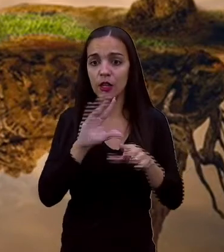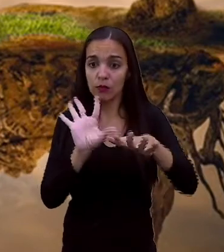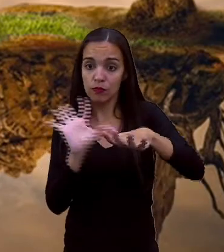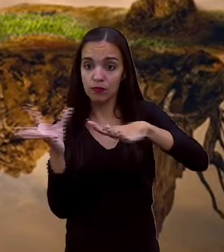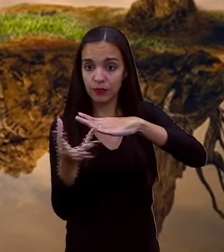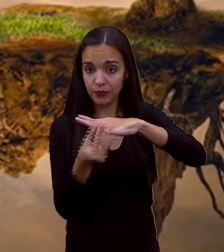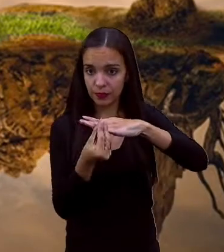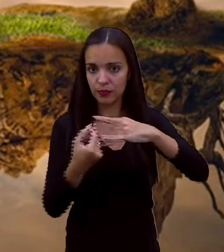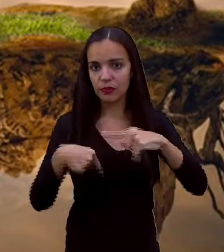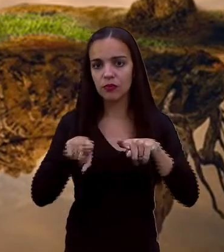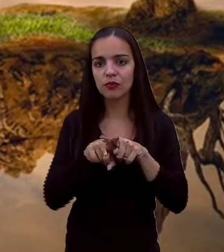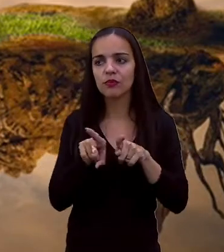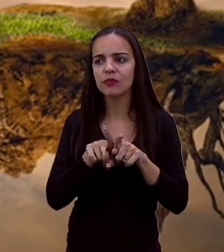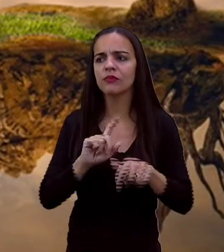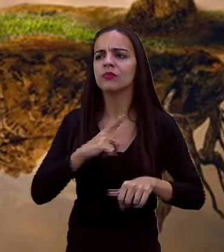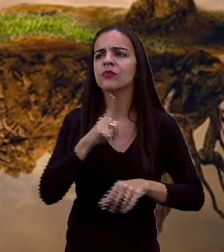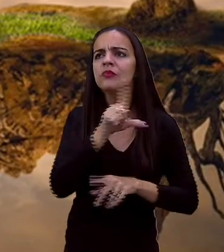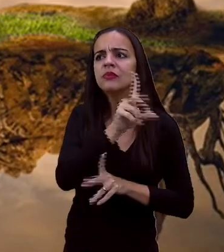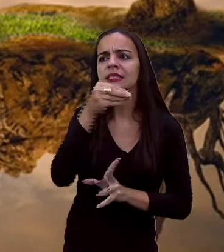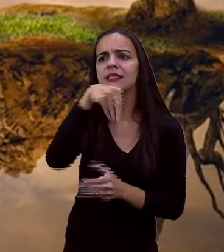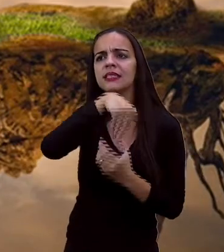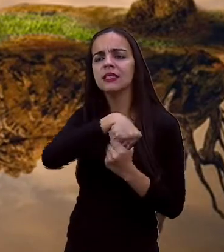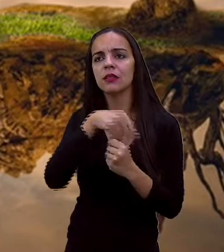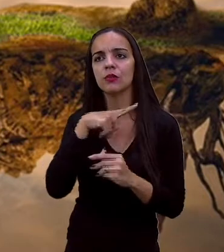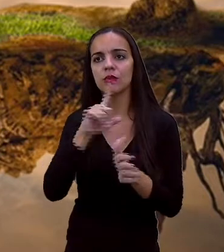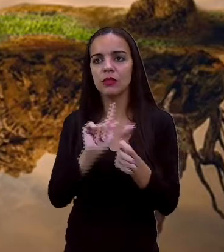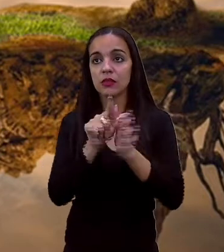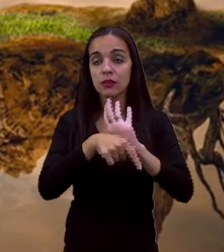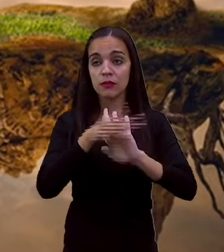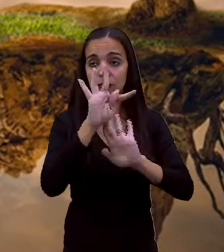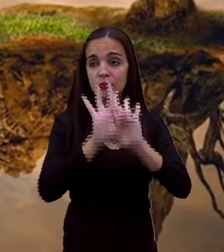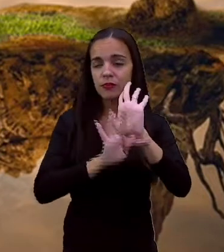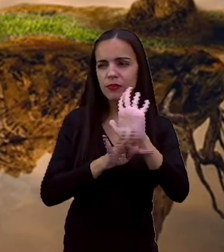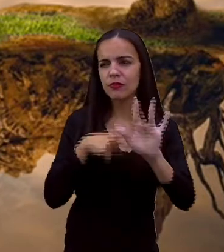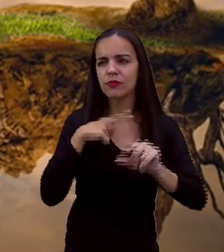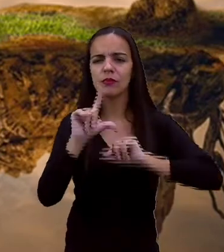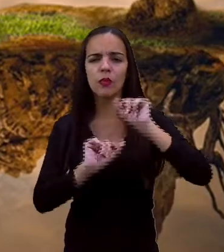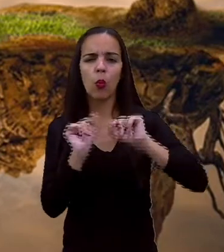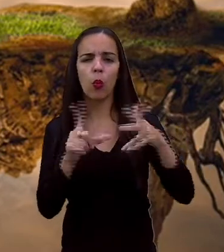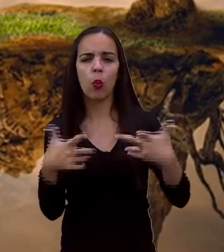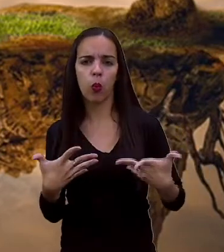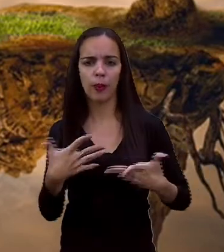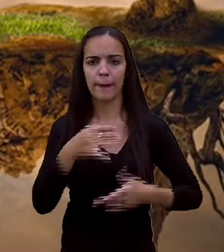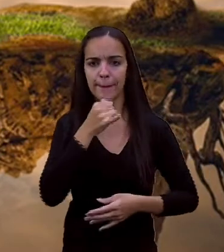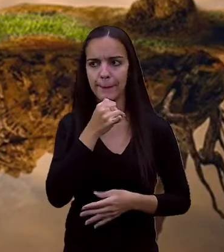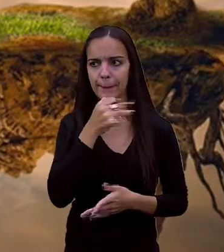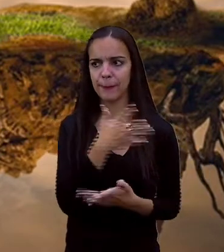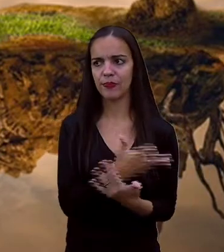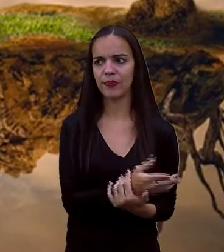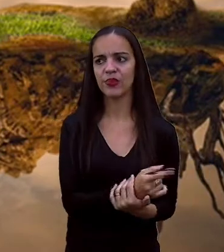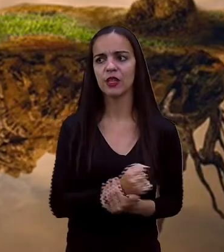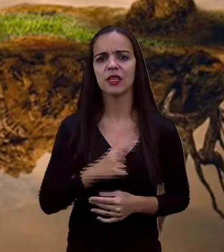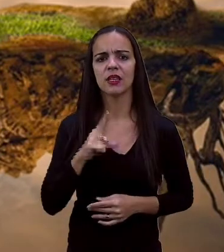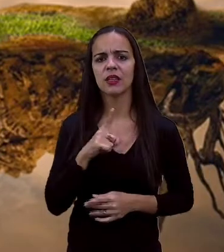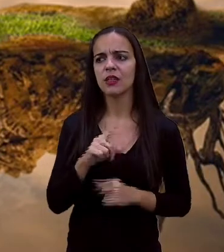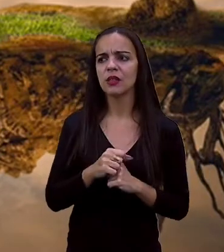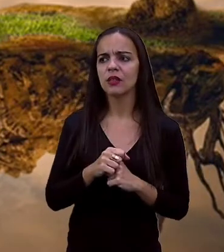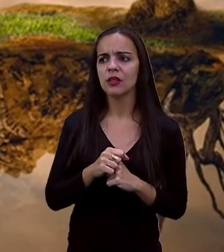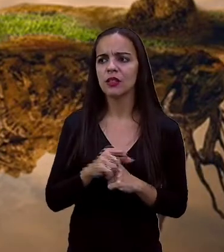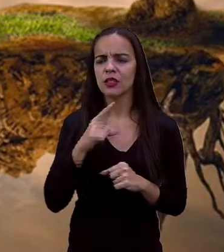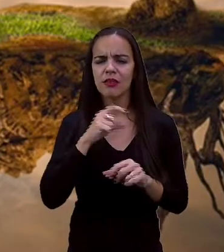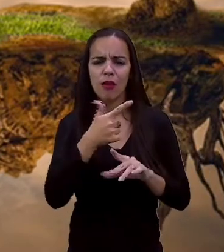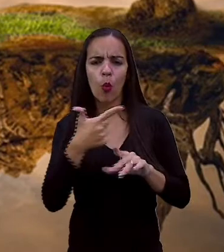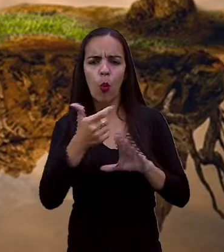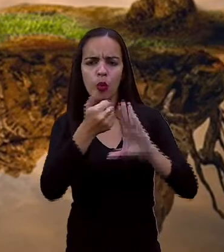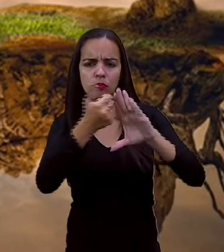não é mesmo? E o gênero textual conto psicológico, ele tem então as mesmas características das outras